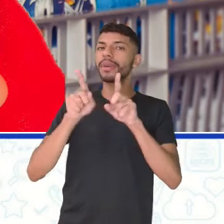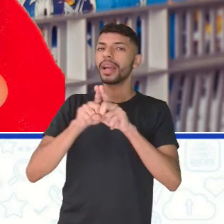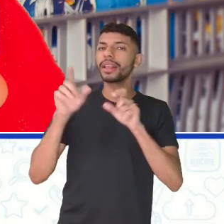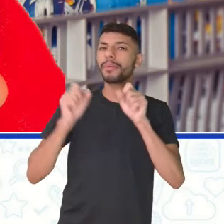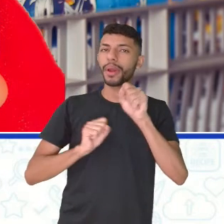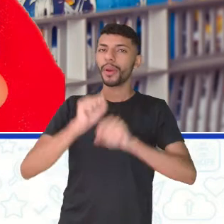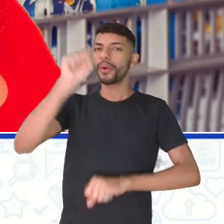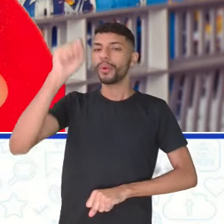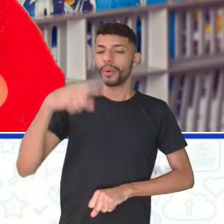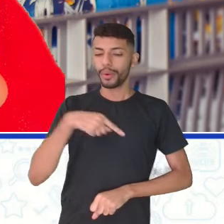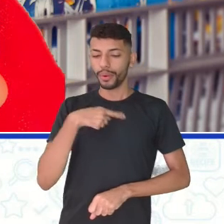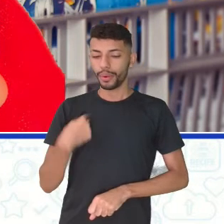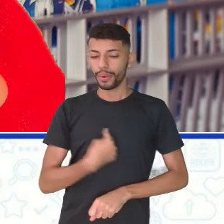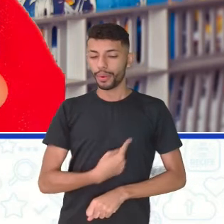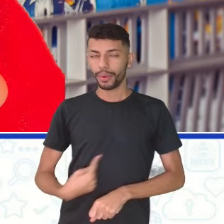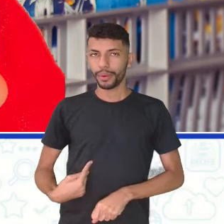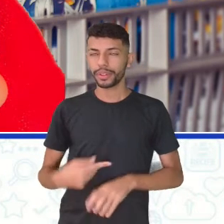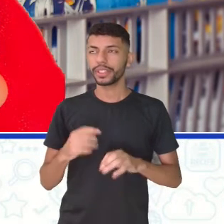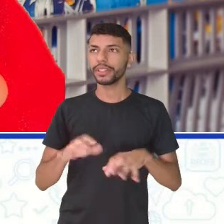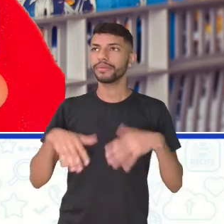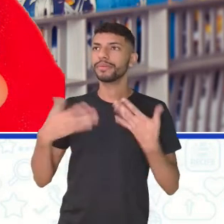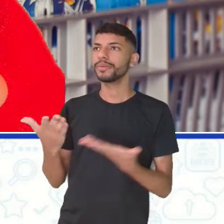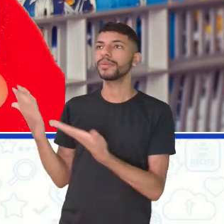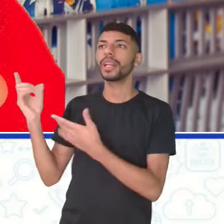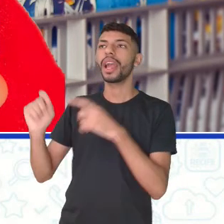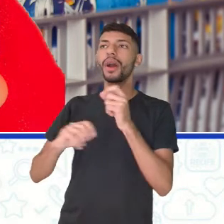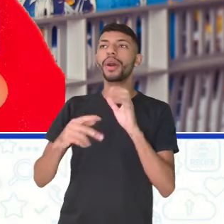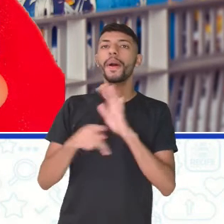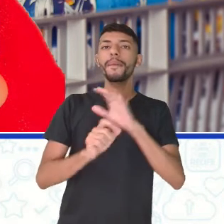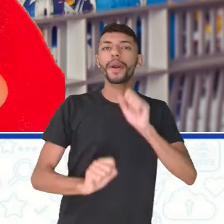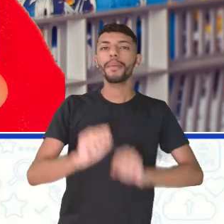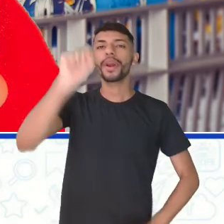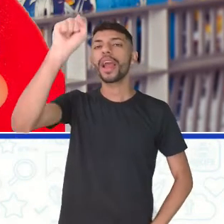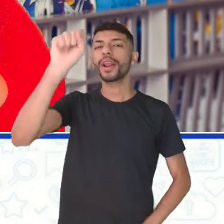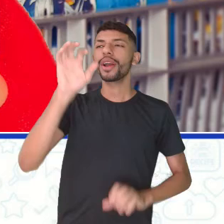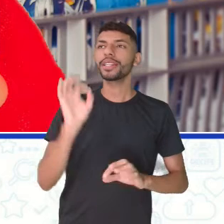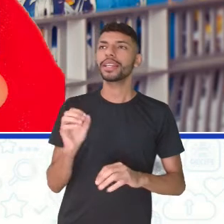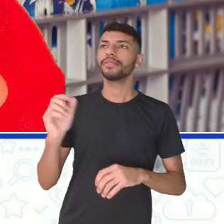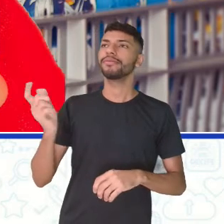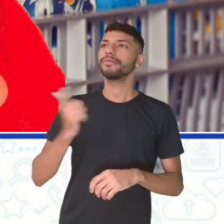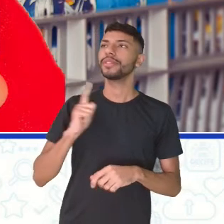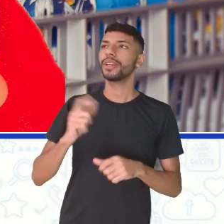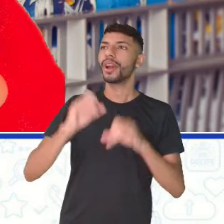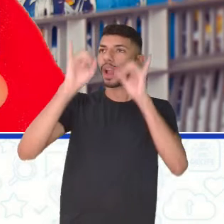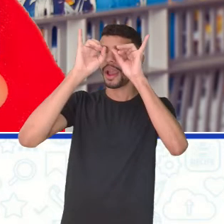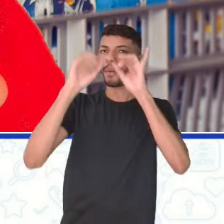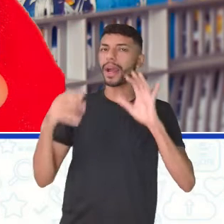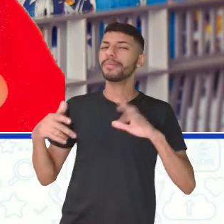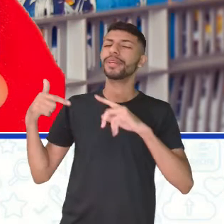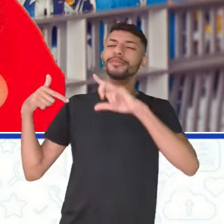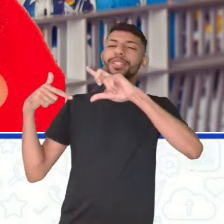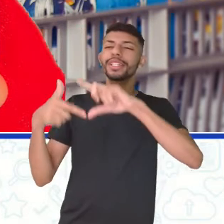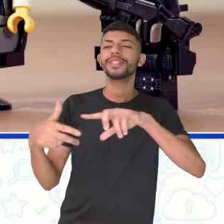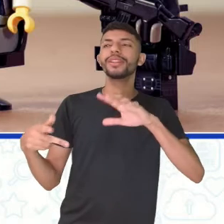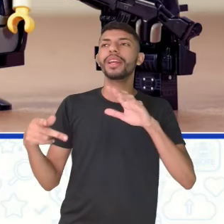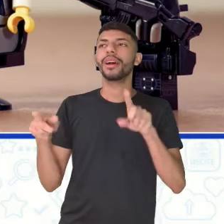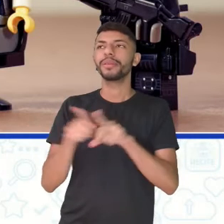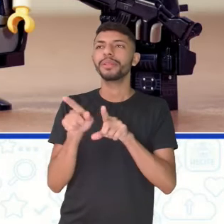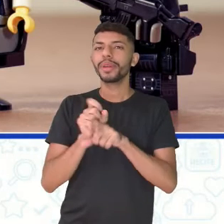No caso aí, são heróis, certo? Batman clássico aí da minha geração, e Superman. Beleza.